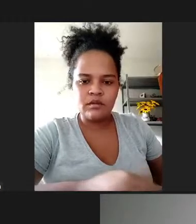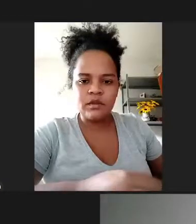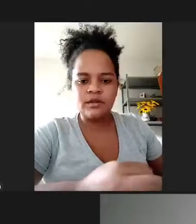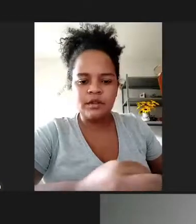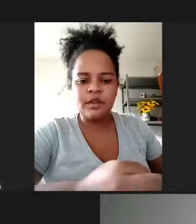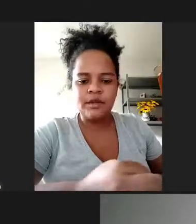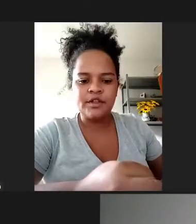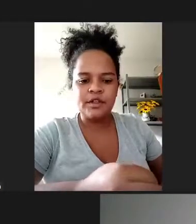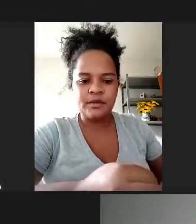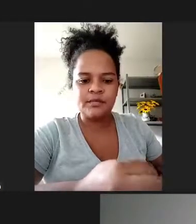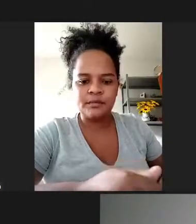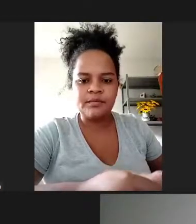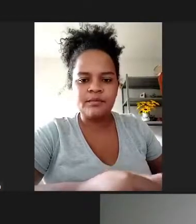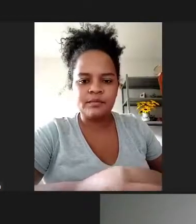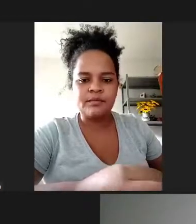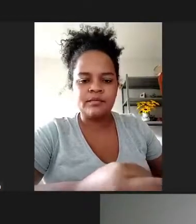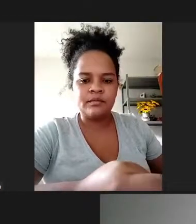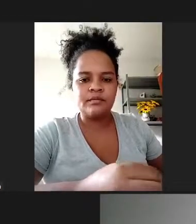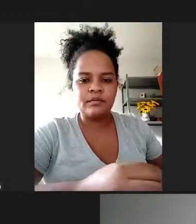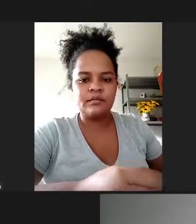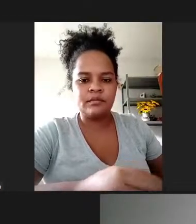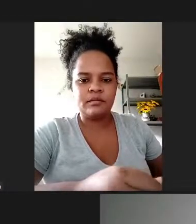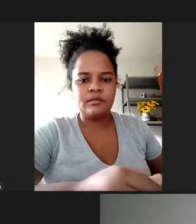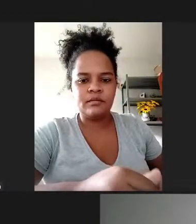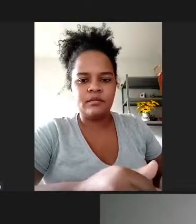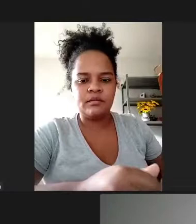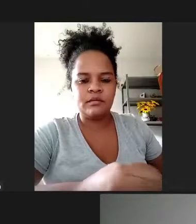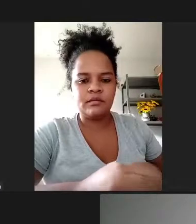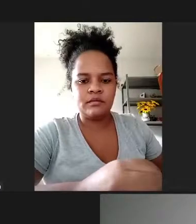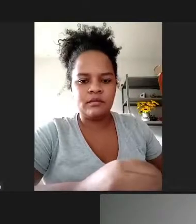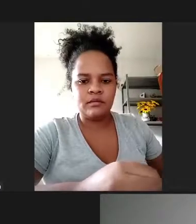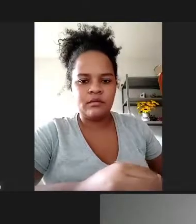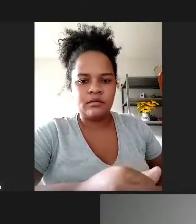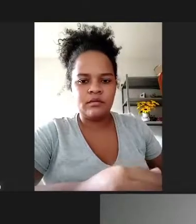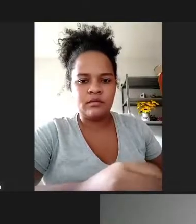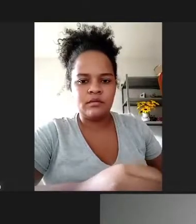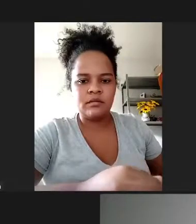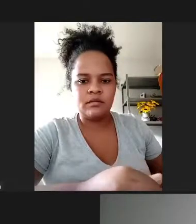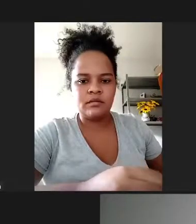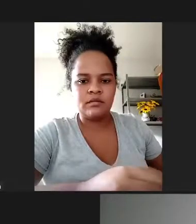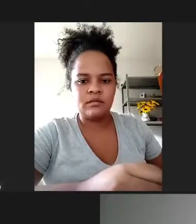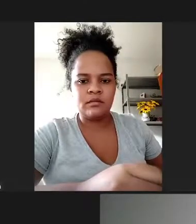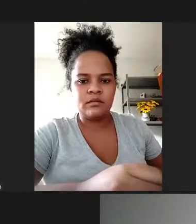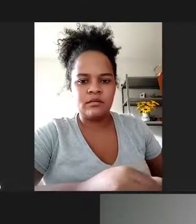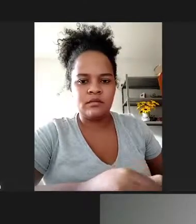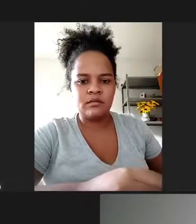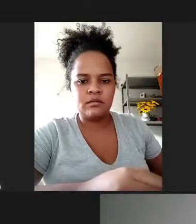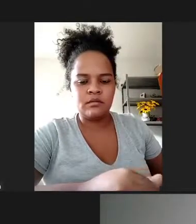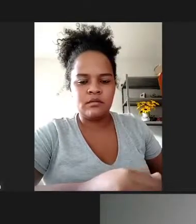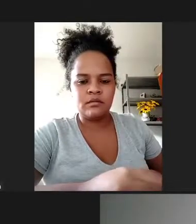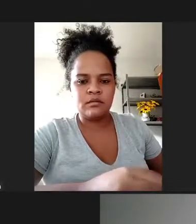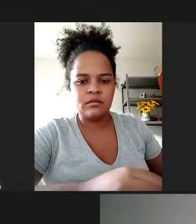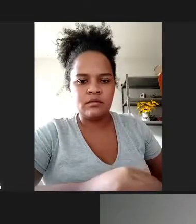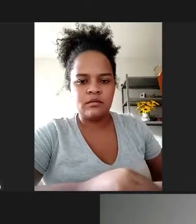emendas desse ano vão só para o ano que vem mas é uma dúvida teria a possibilidade dessas emendas serem usadas já que pode comprar medicamento poderia